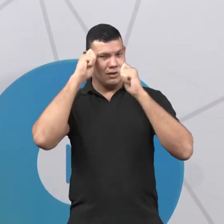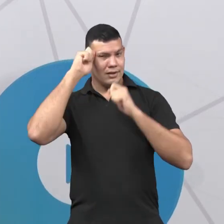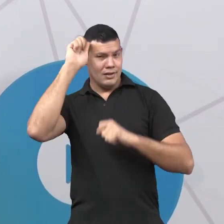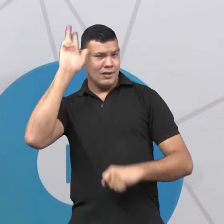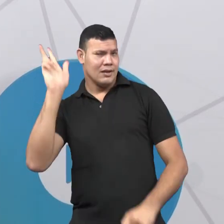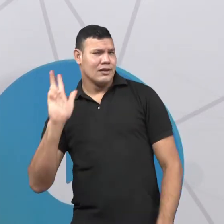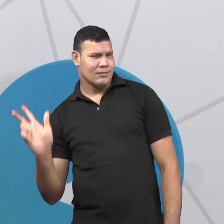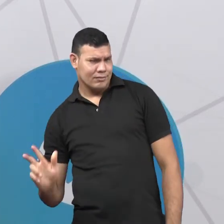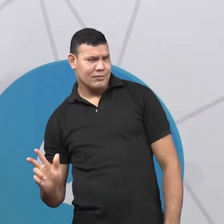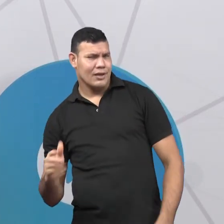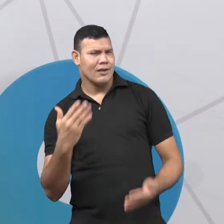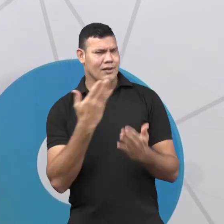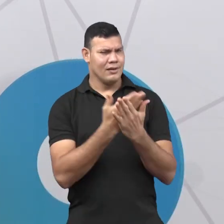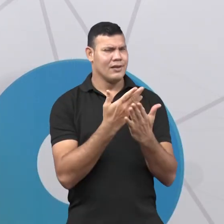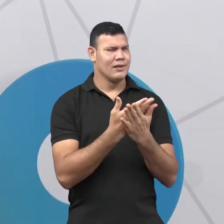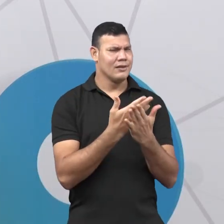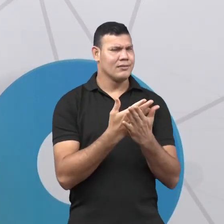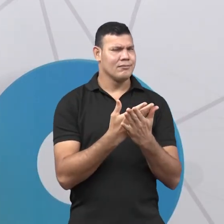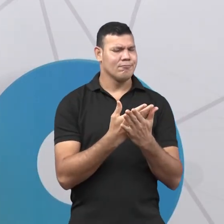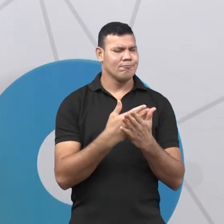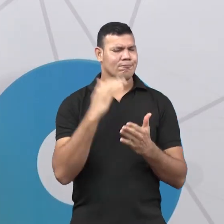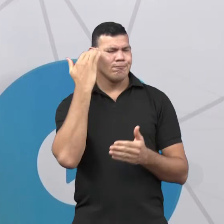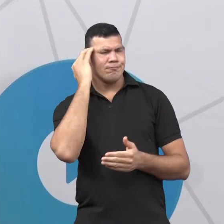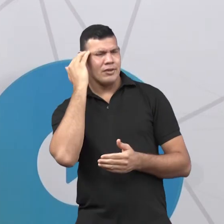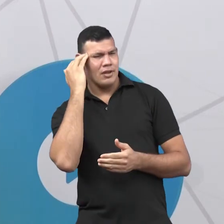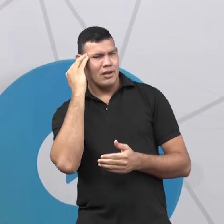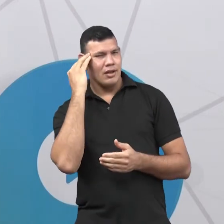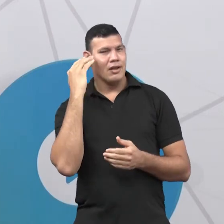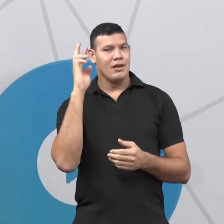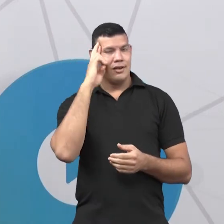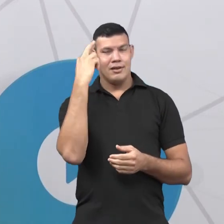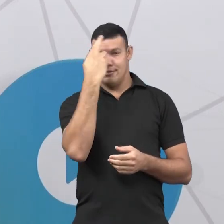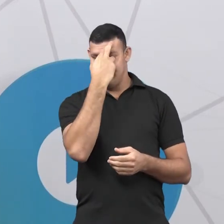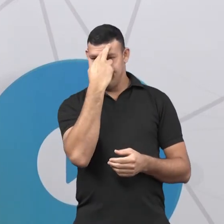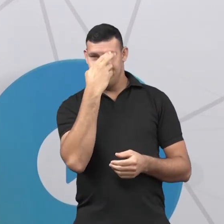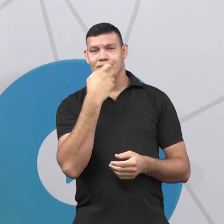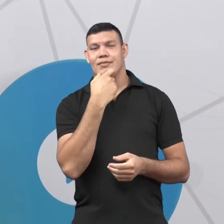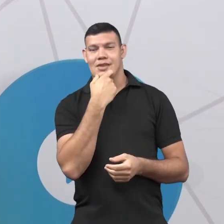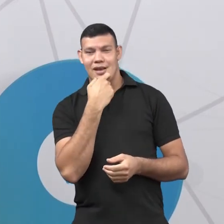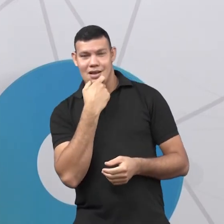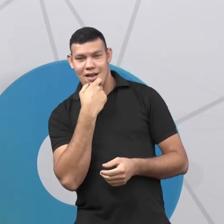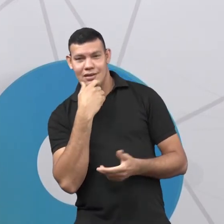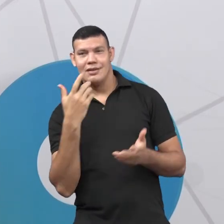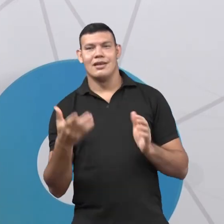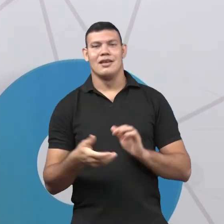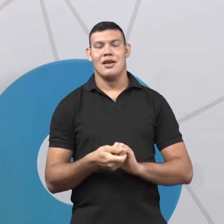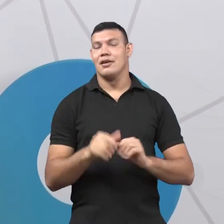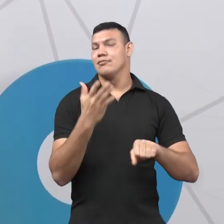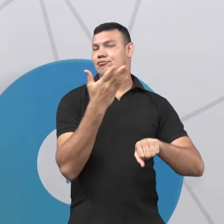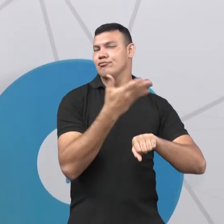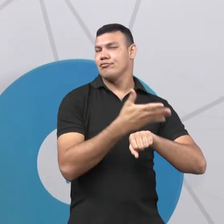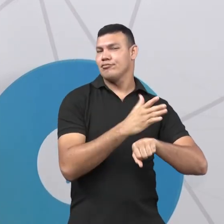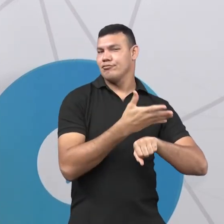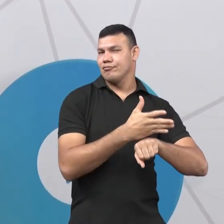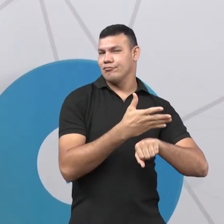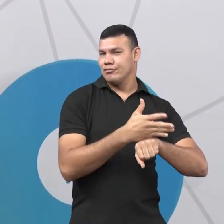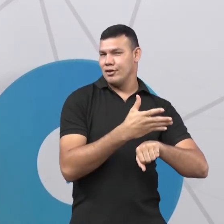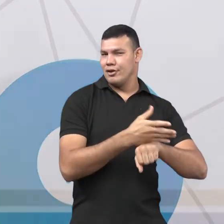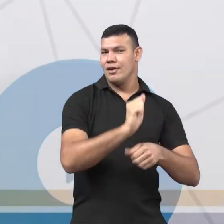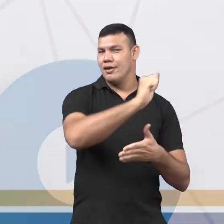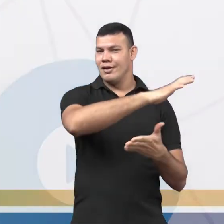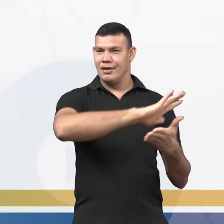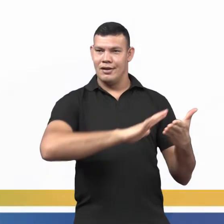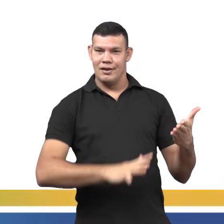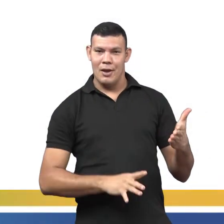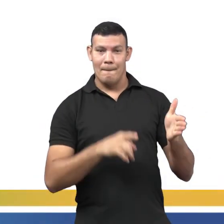compreenderam bem essa questão da história da língua inglesa. Preparei para vocês algumas atividades para ver se vocês lembram. Então, a questão